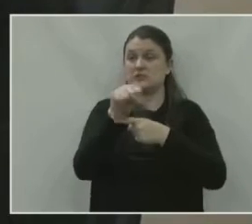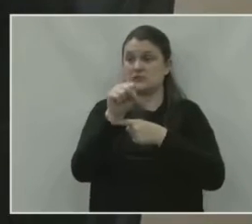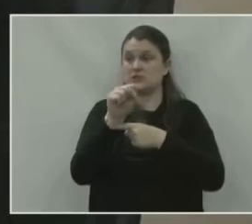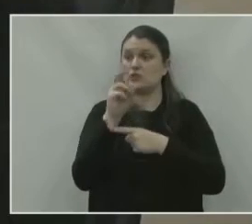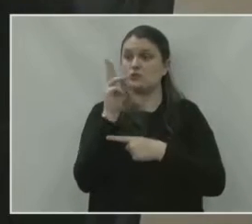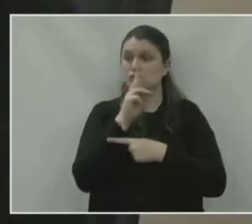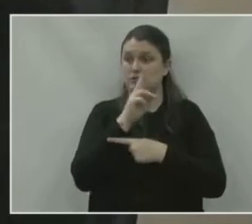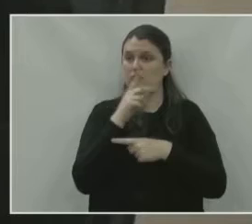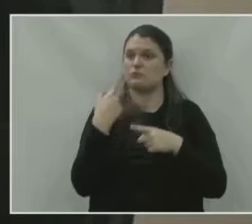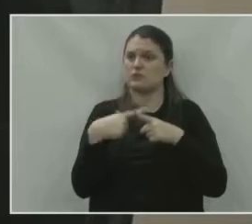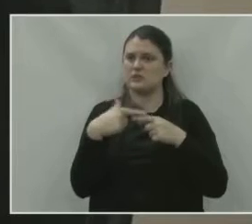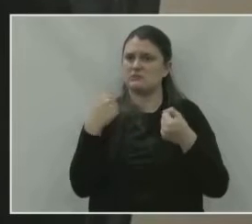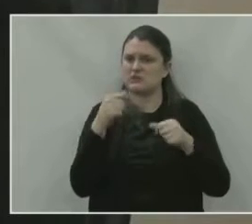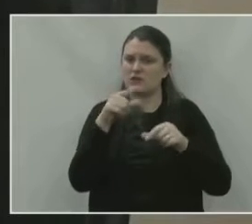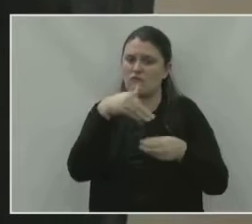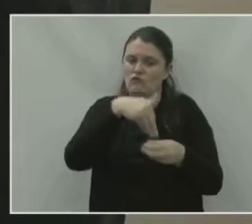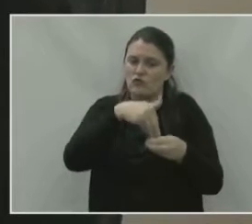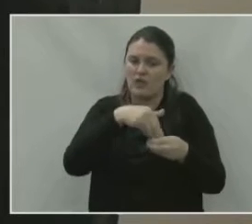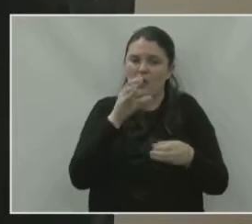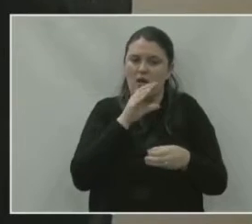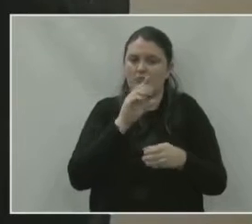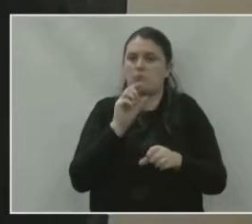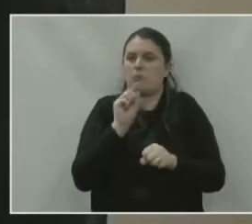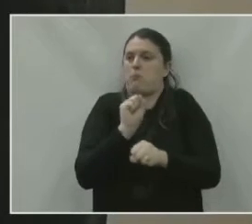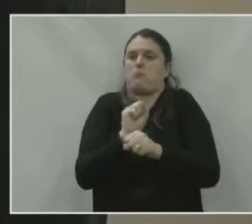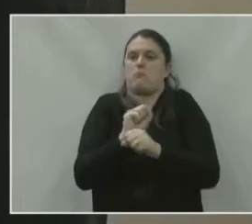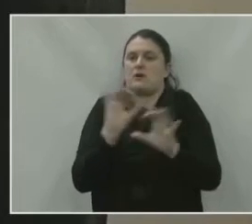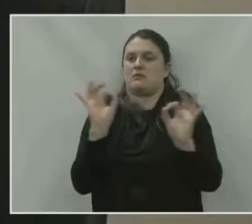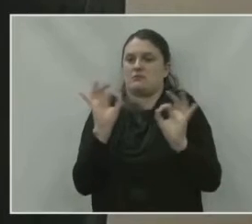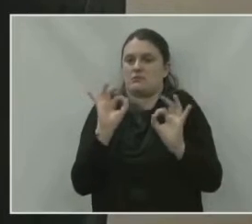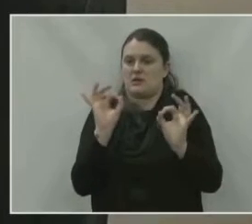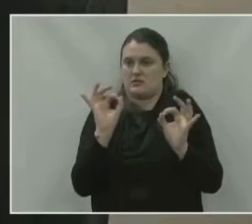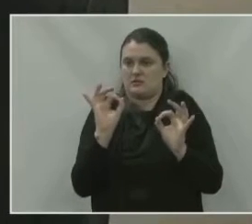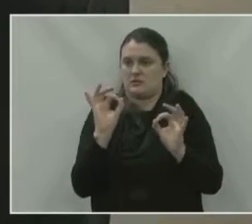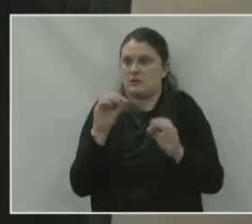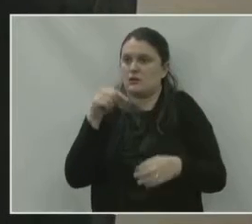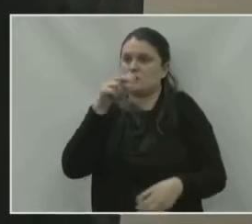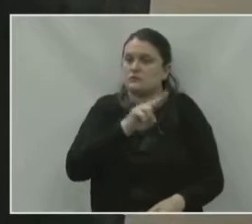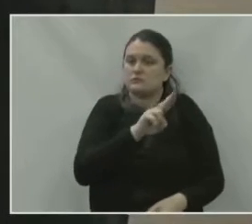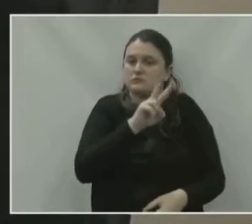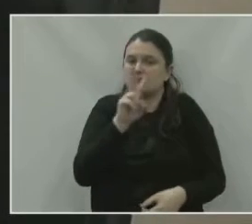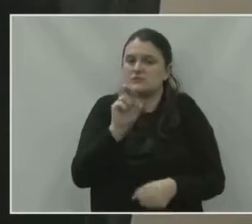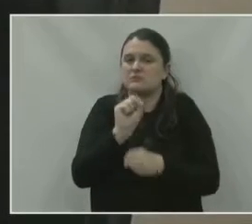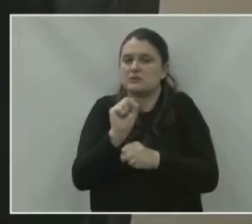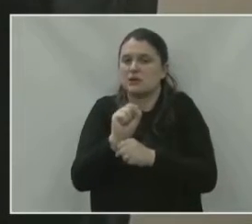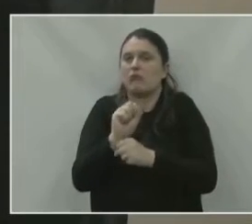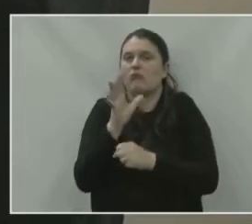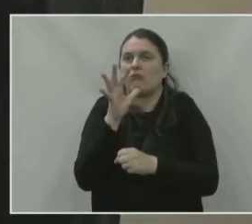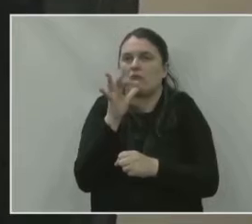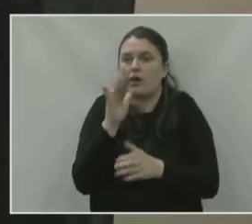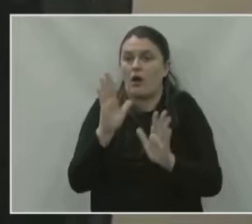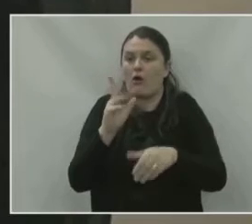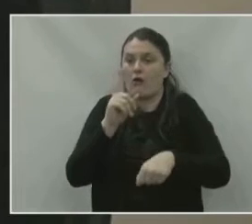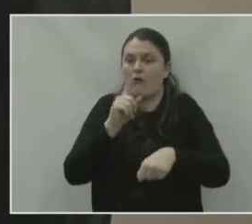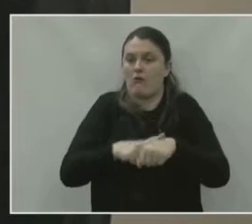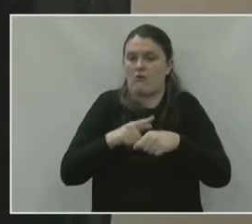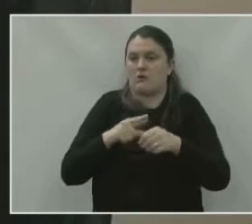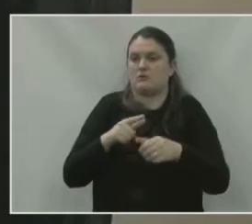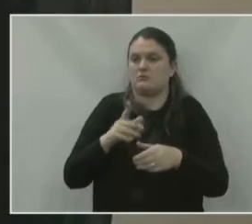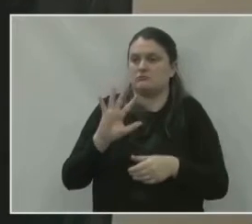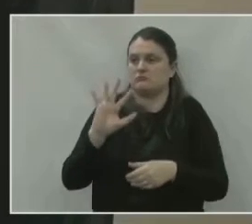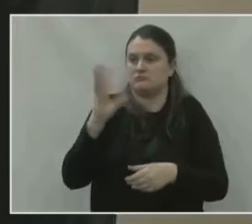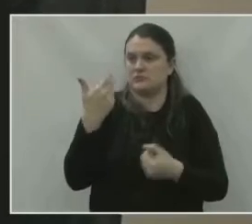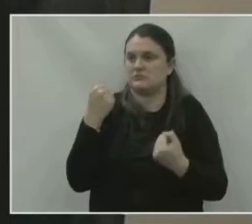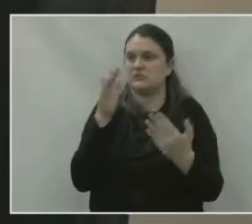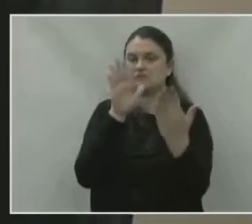à urgência. Por que temos que decidir o quanto antes? Não podemos mais esperar. A União Vitória esperou muito tempo para as coisas acontecerem e tudo tem que ser resolvido aqui, tem que